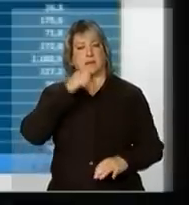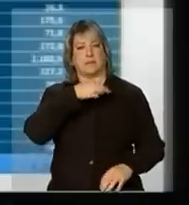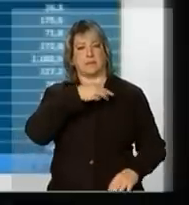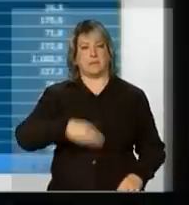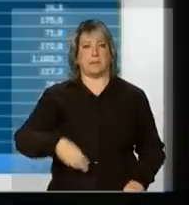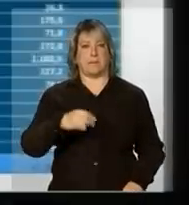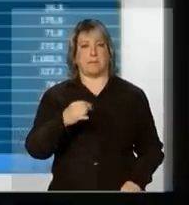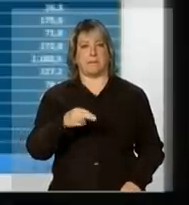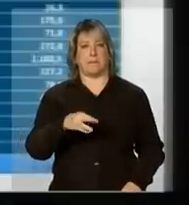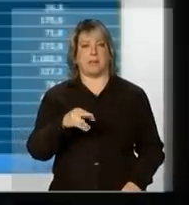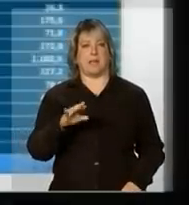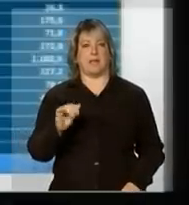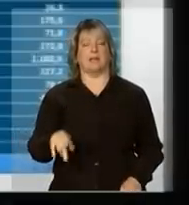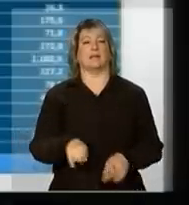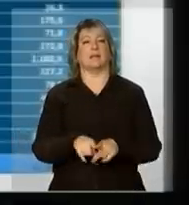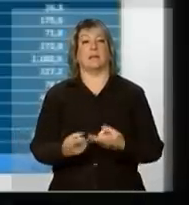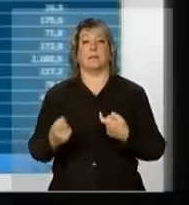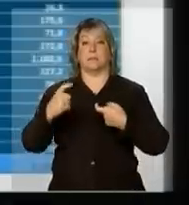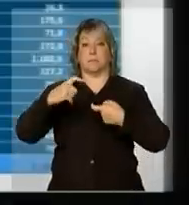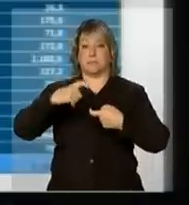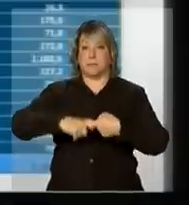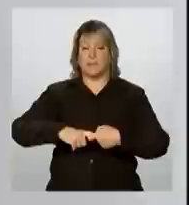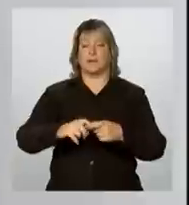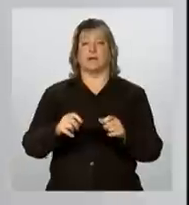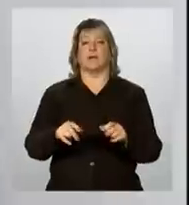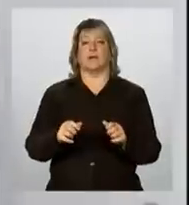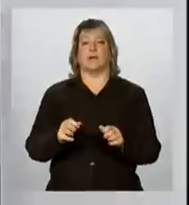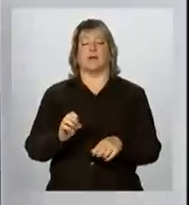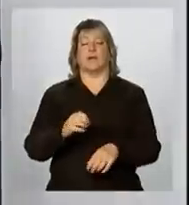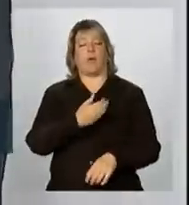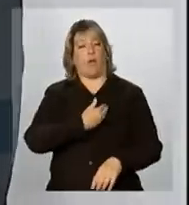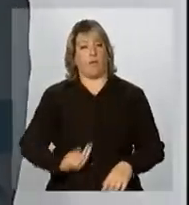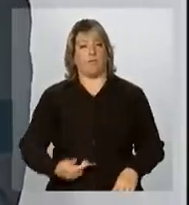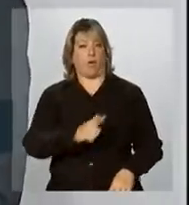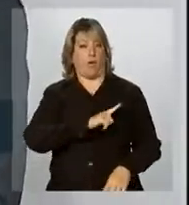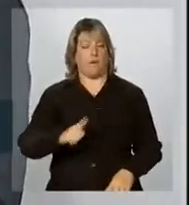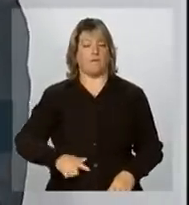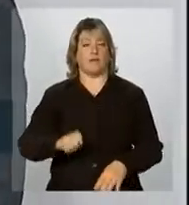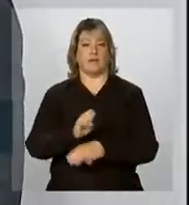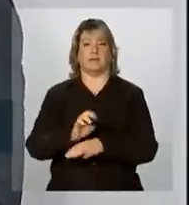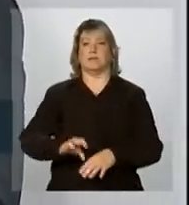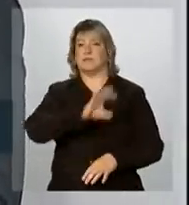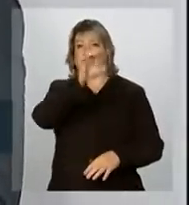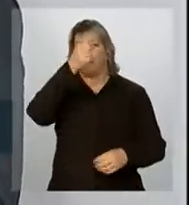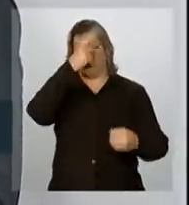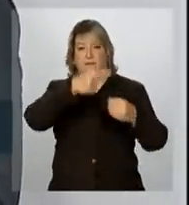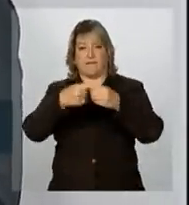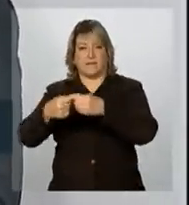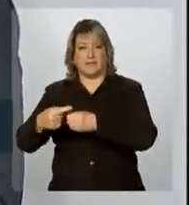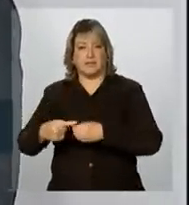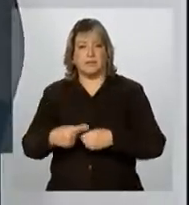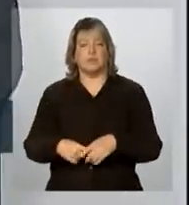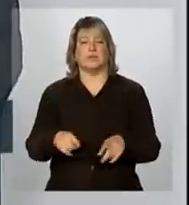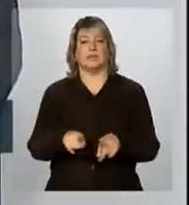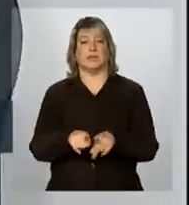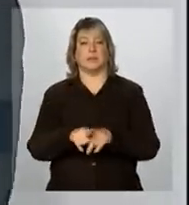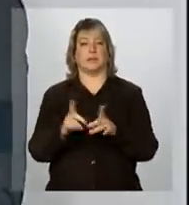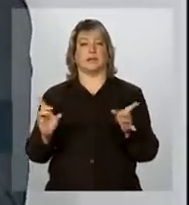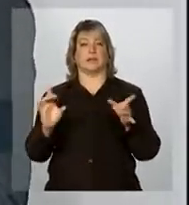e da parceria com os governos de Estado, com prefeituras, o Ministério da Integração, o Ministério das Cidades,